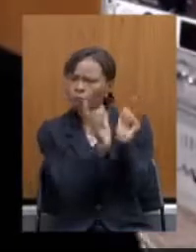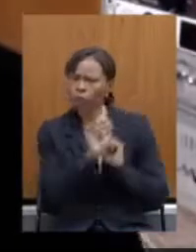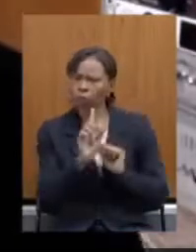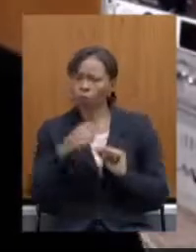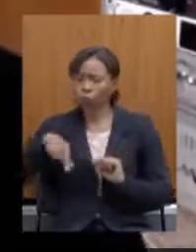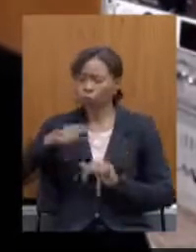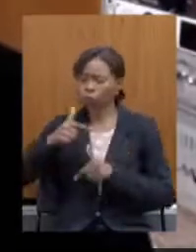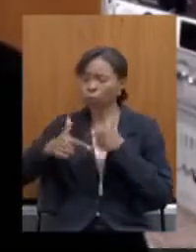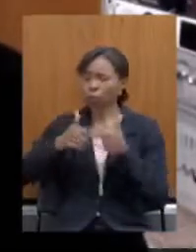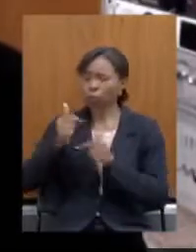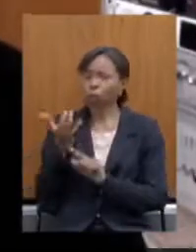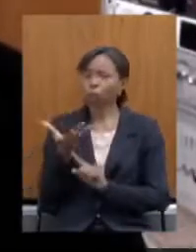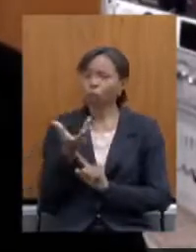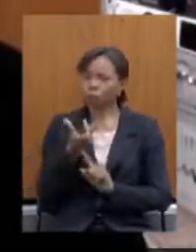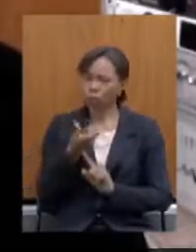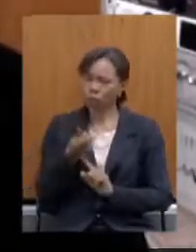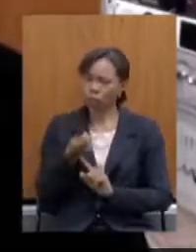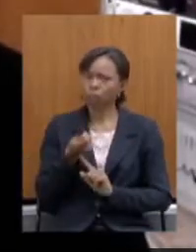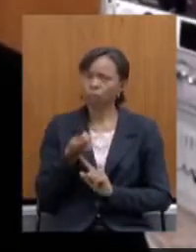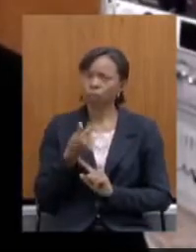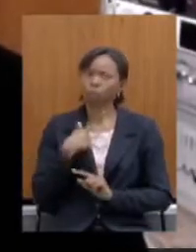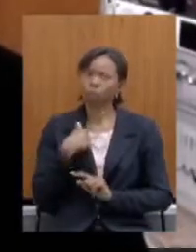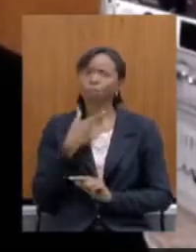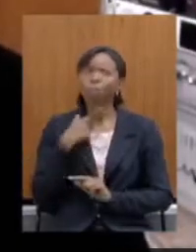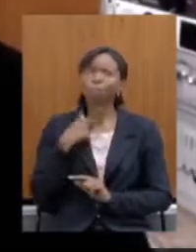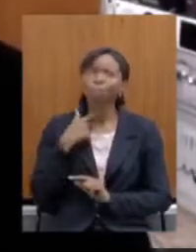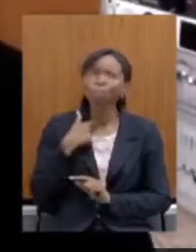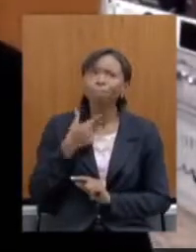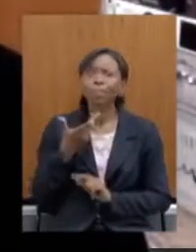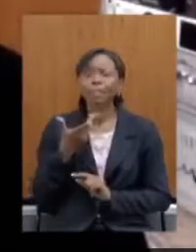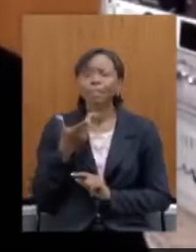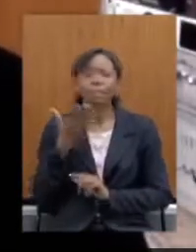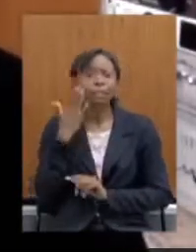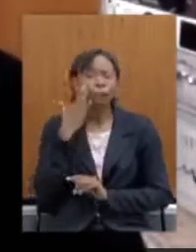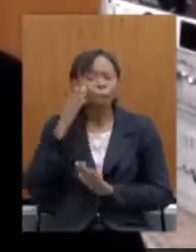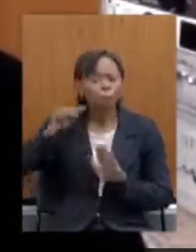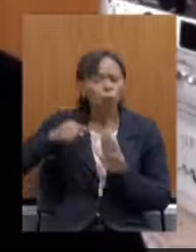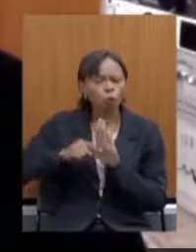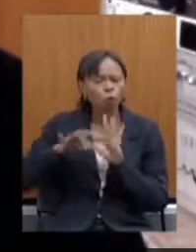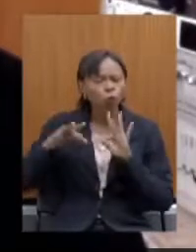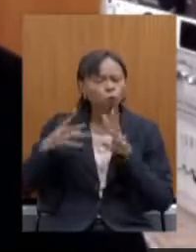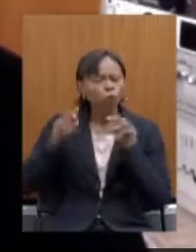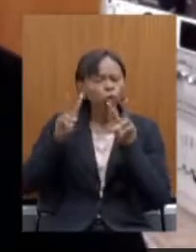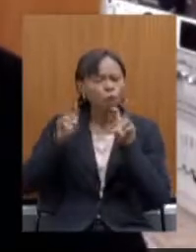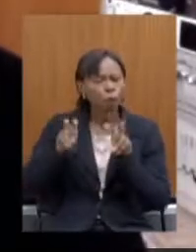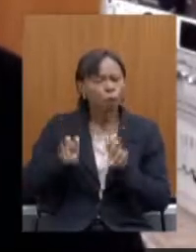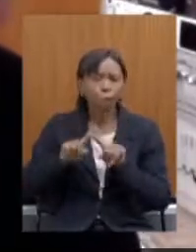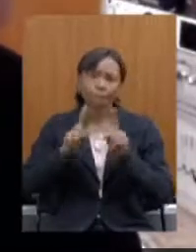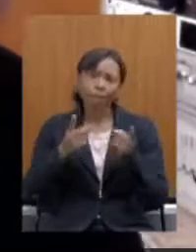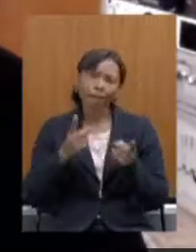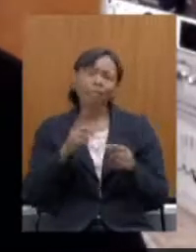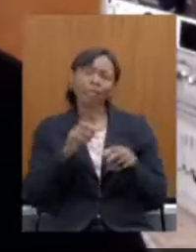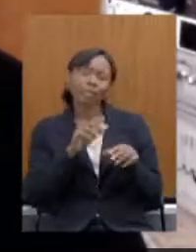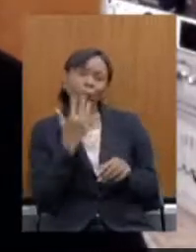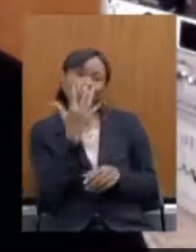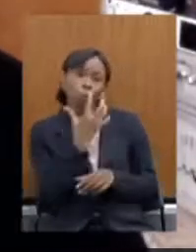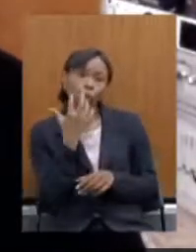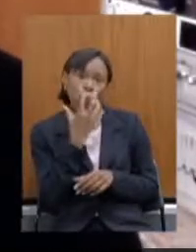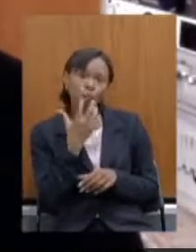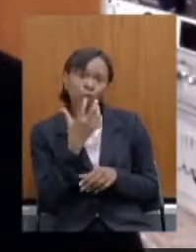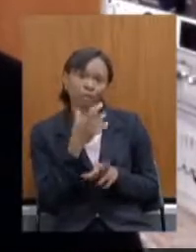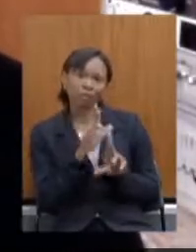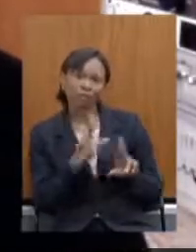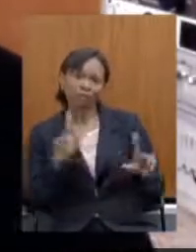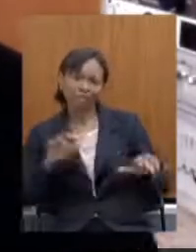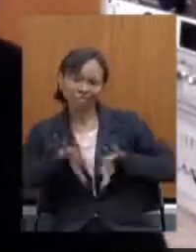gostaria muito de estar por dentro de tudo como nossos colegas mas a música é um outro setor acho